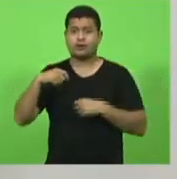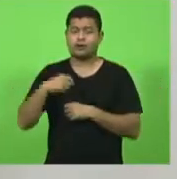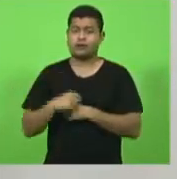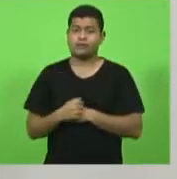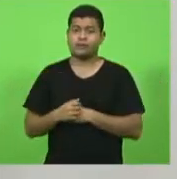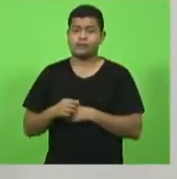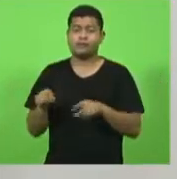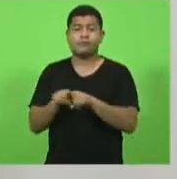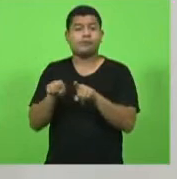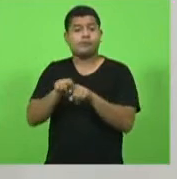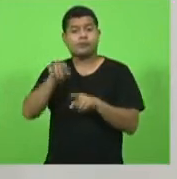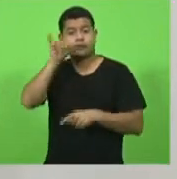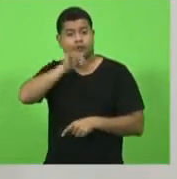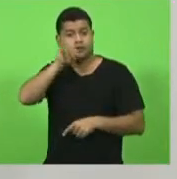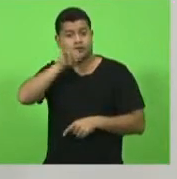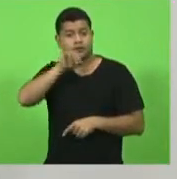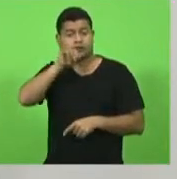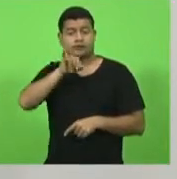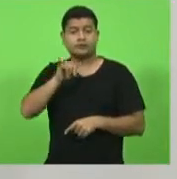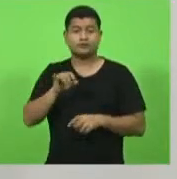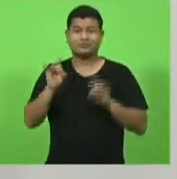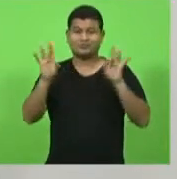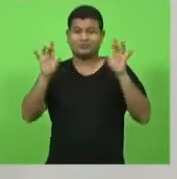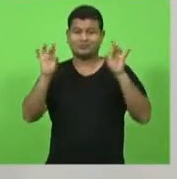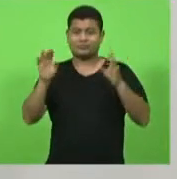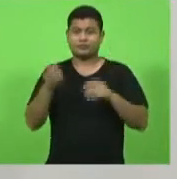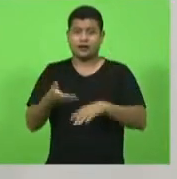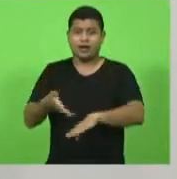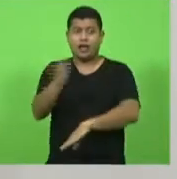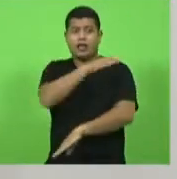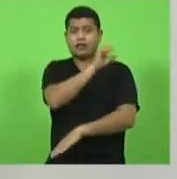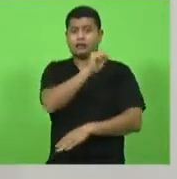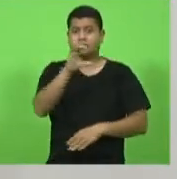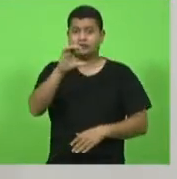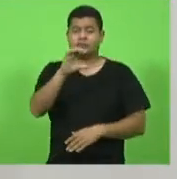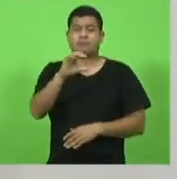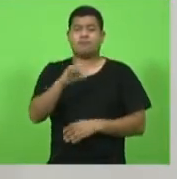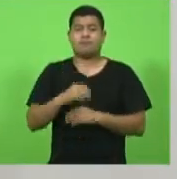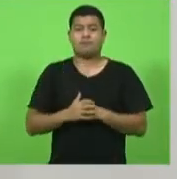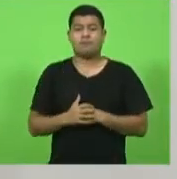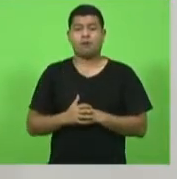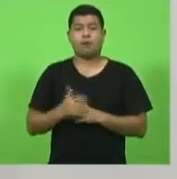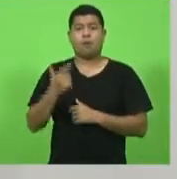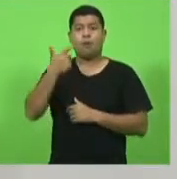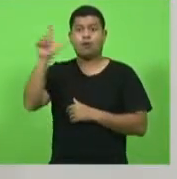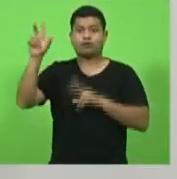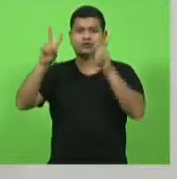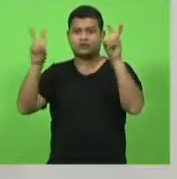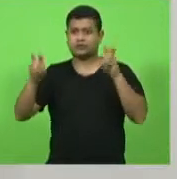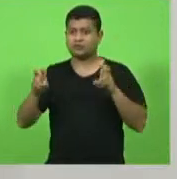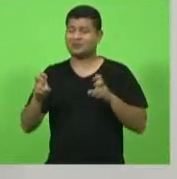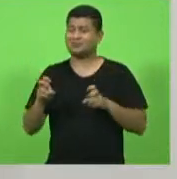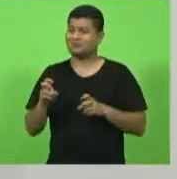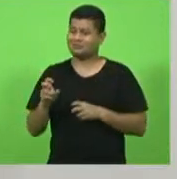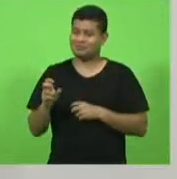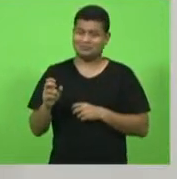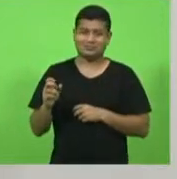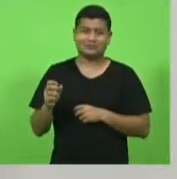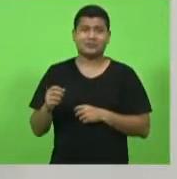Itajaí especialmente da Serra Catarinense outra questão que chama muita atenção é que constantemente